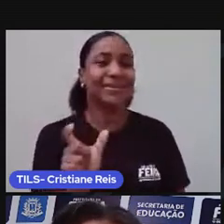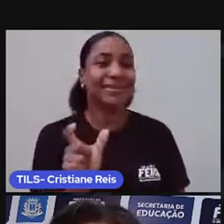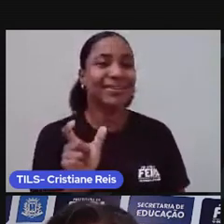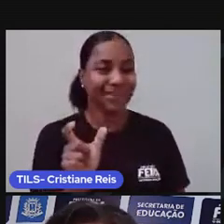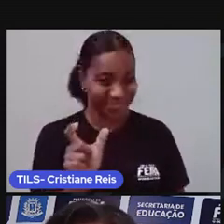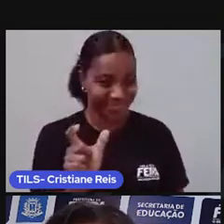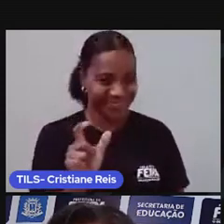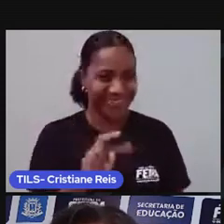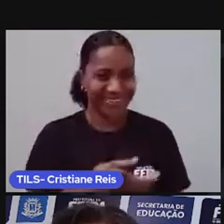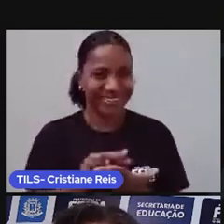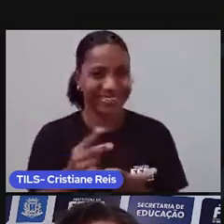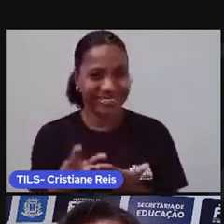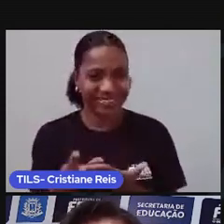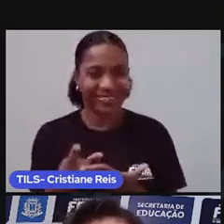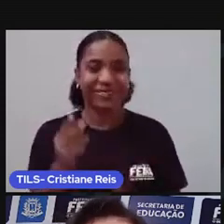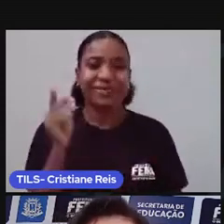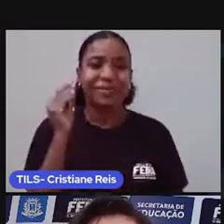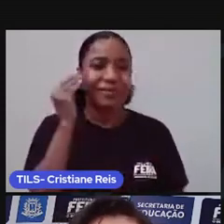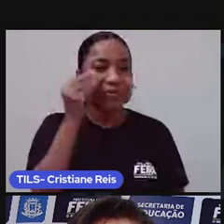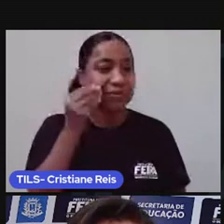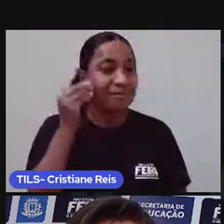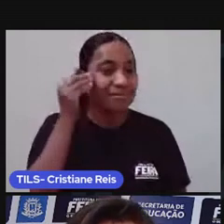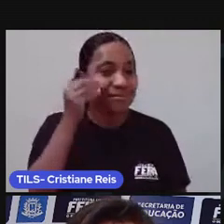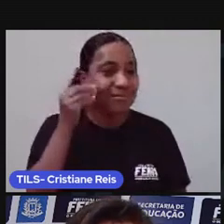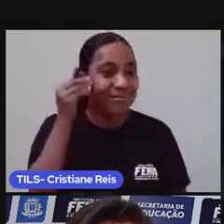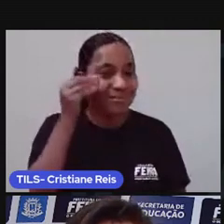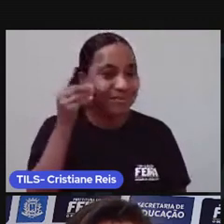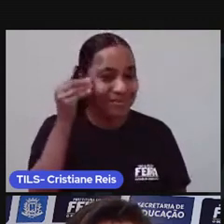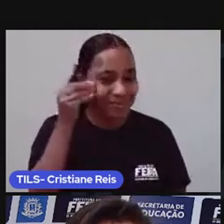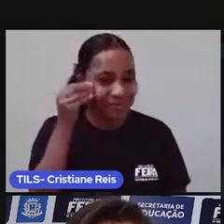Experiência. Music.